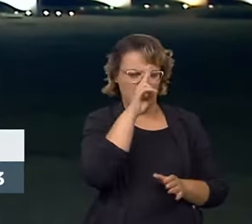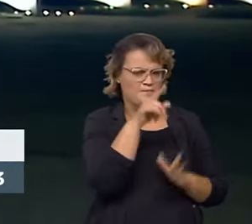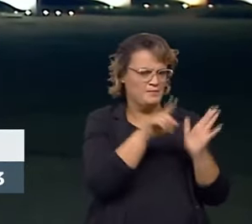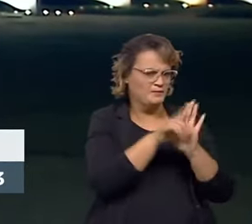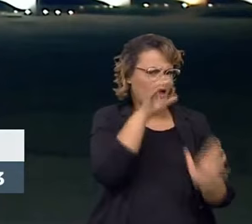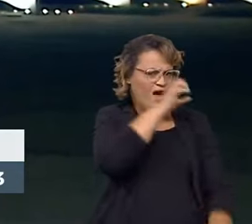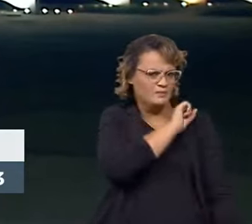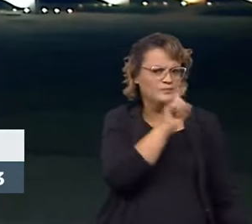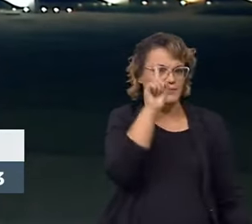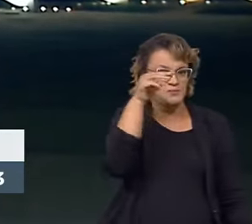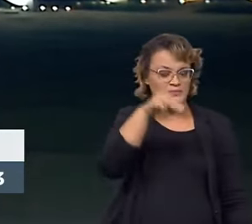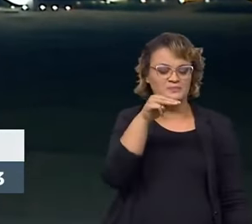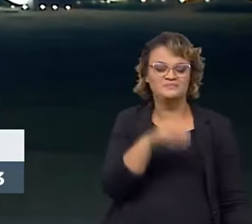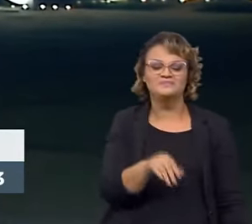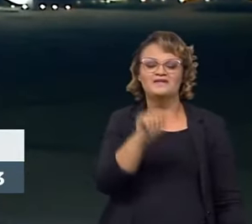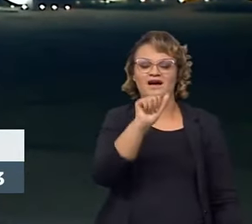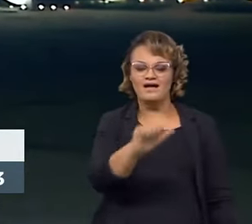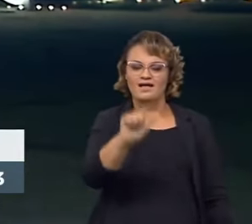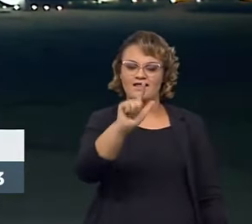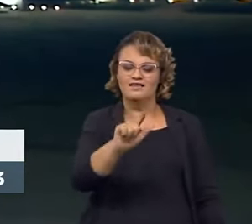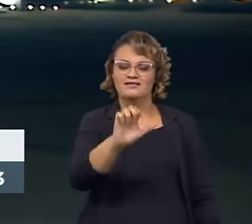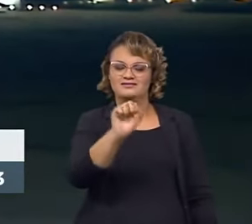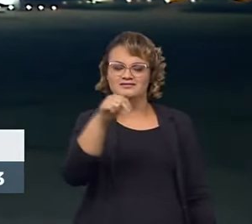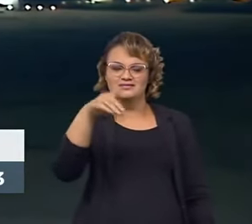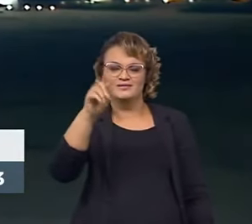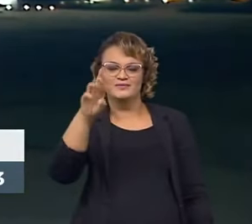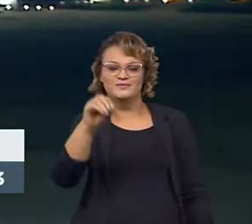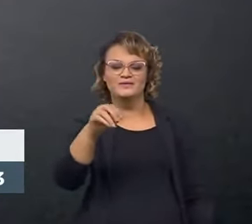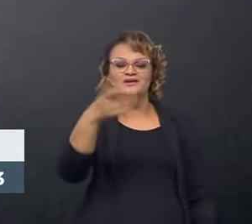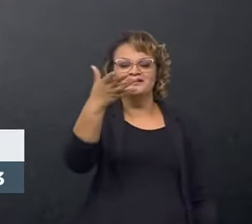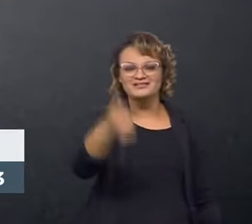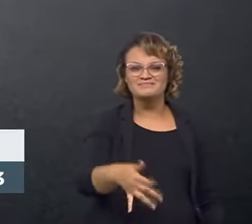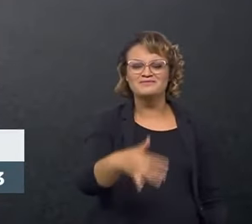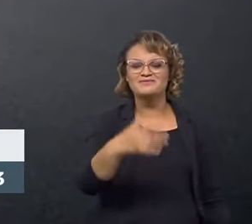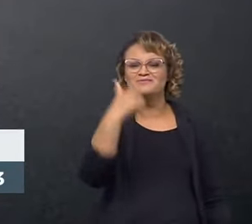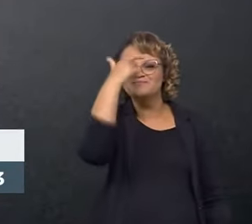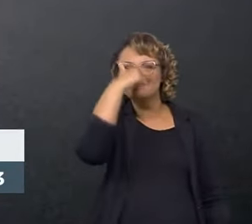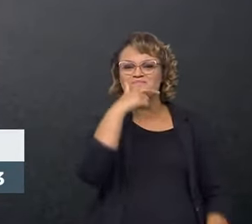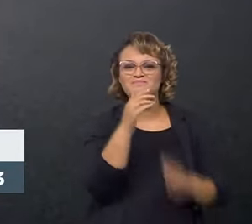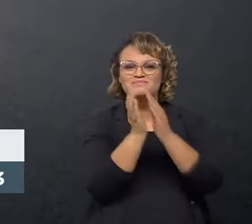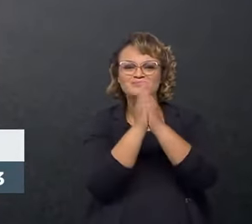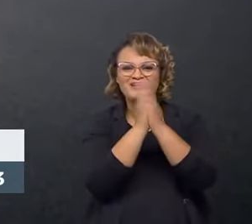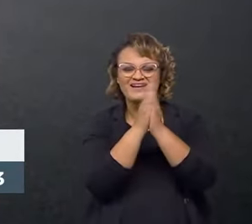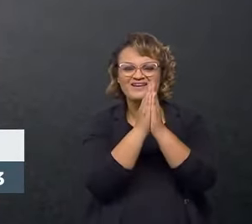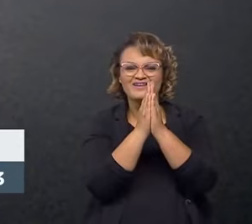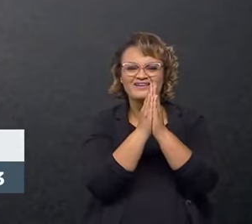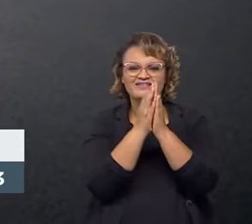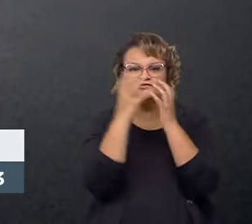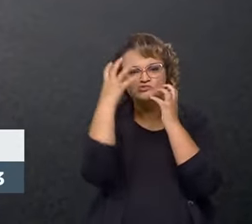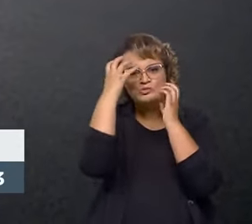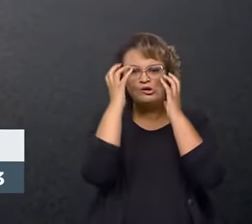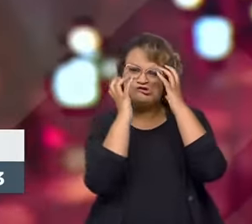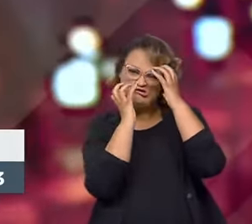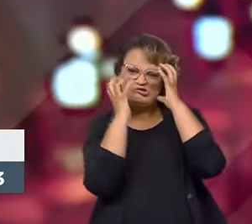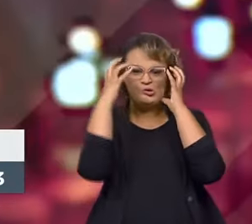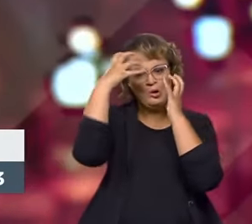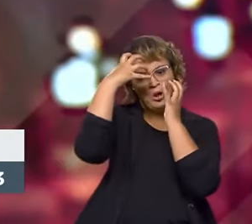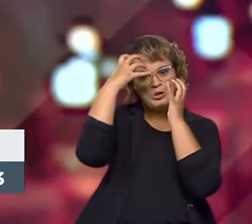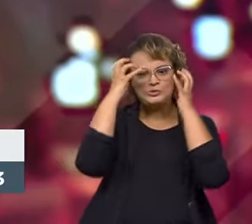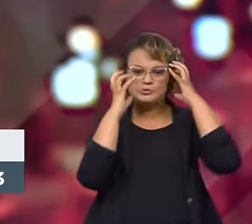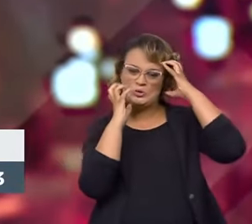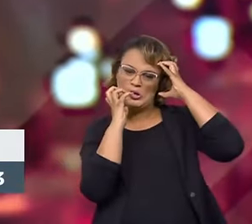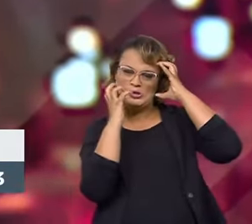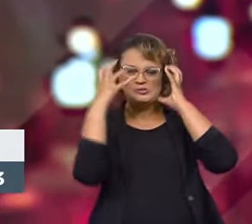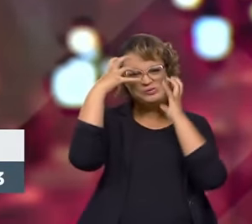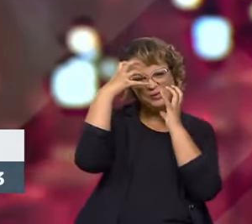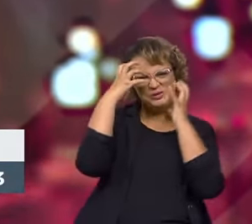pouquinho mais rápidas. Alessandro, por favor. É engraçado, você falou aí da cara do boneco, né? Tem boneco que é completamente desfigurado e a